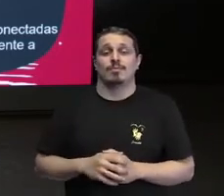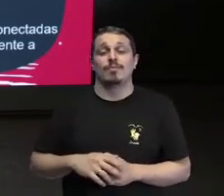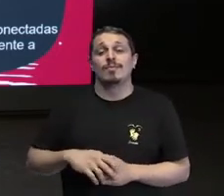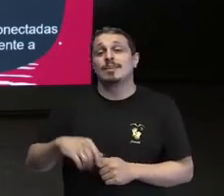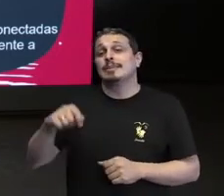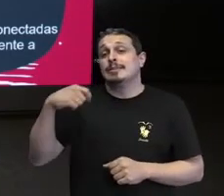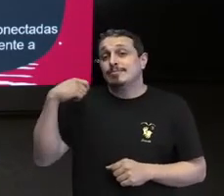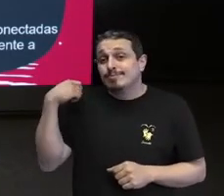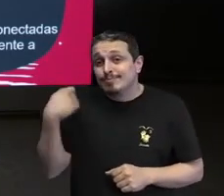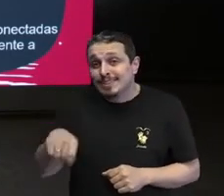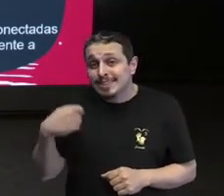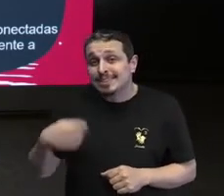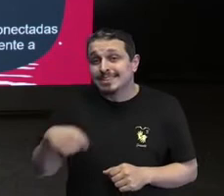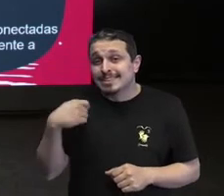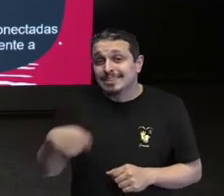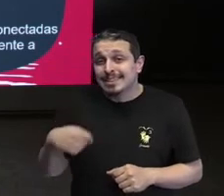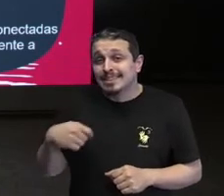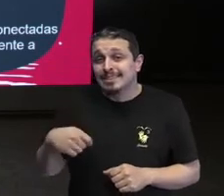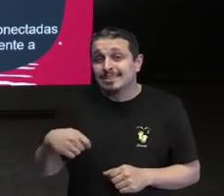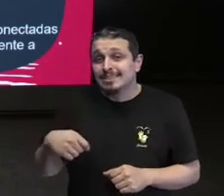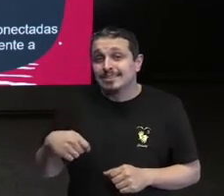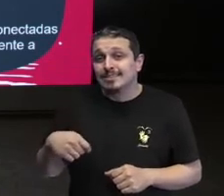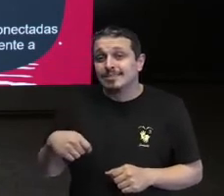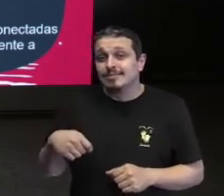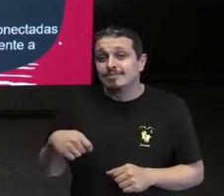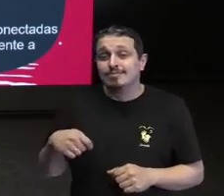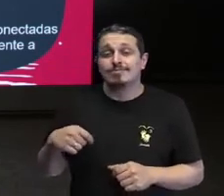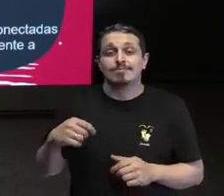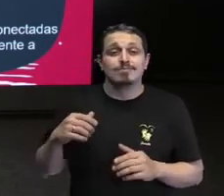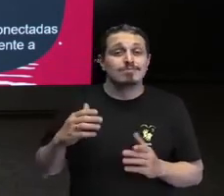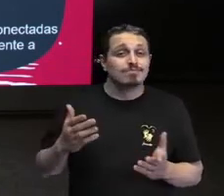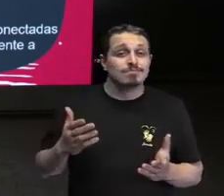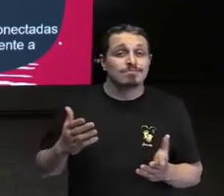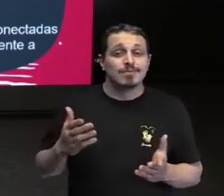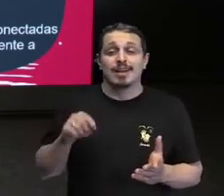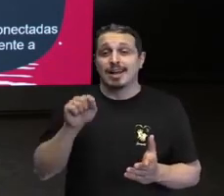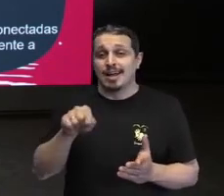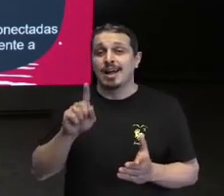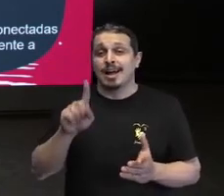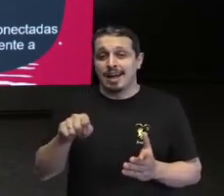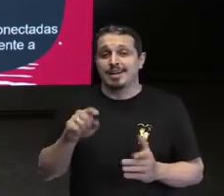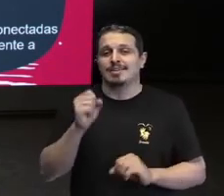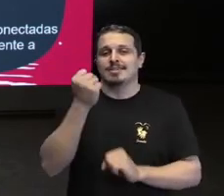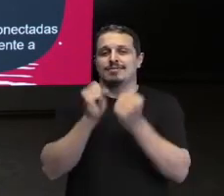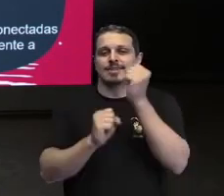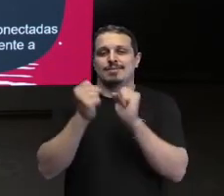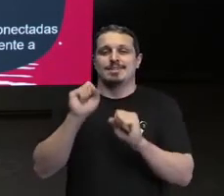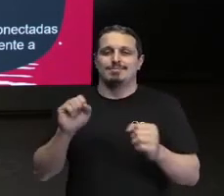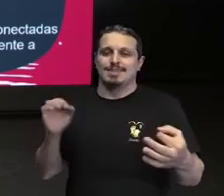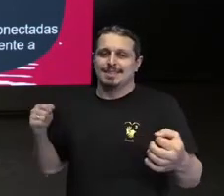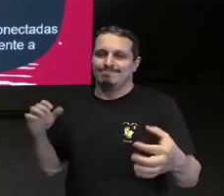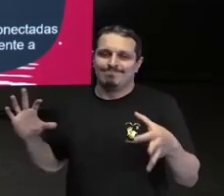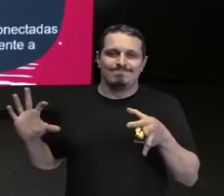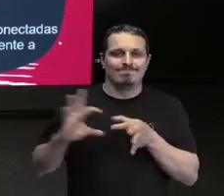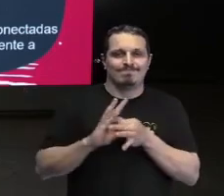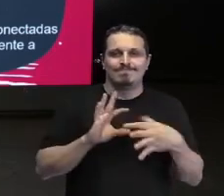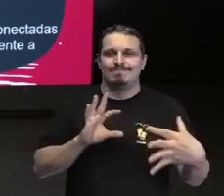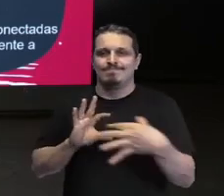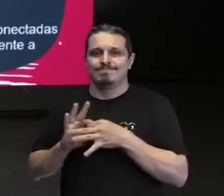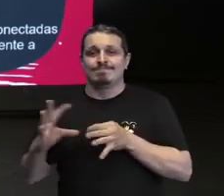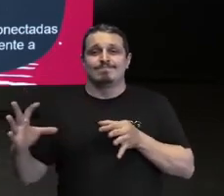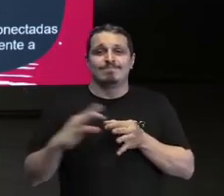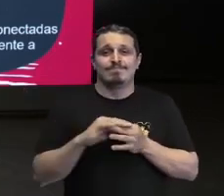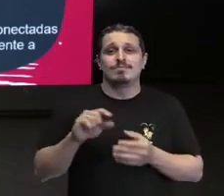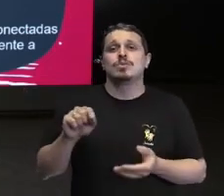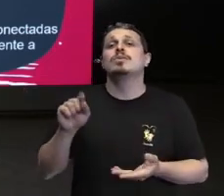de de empresas engajadas e a empresa não é feita de entidades